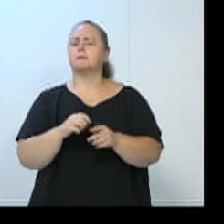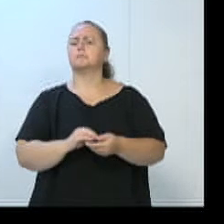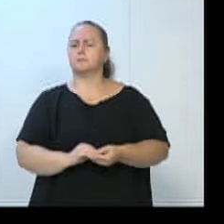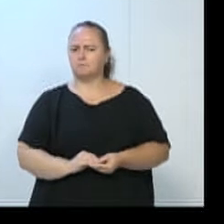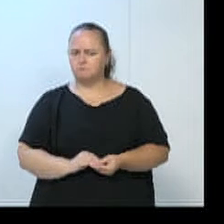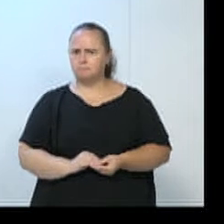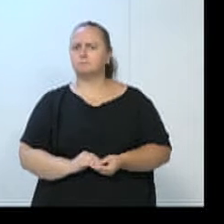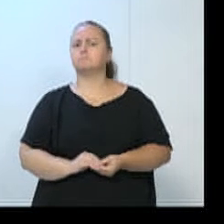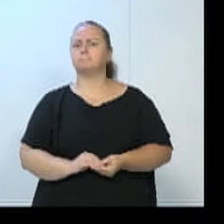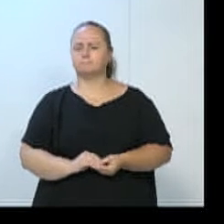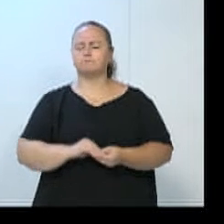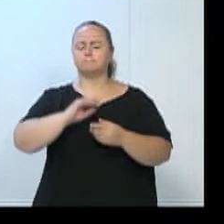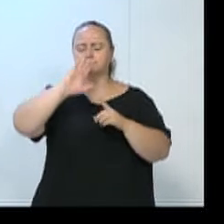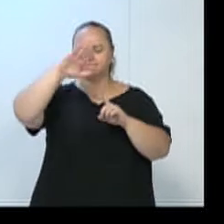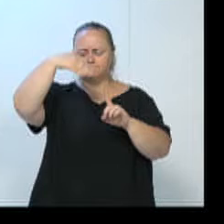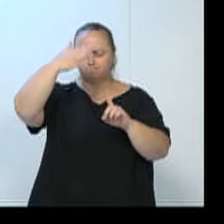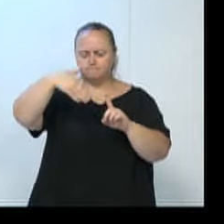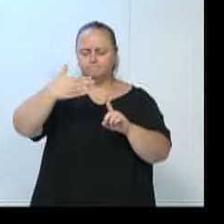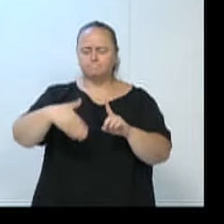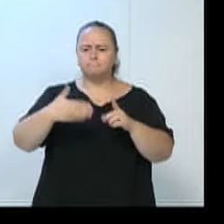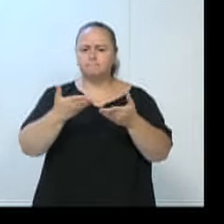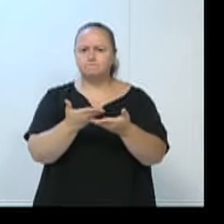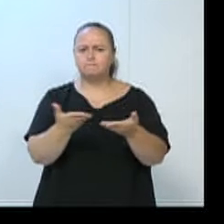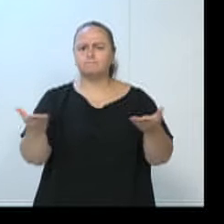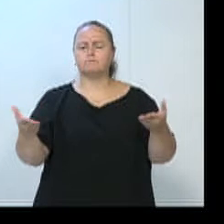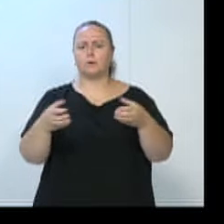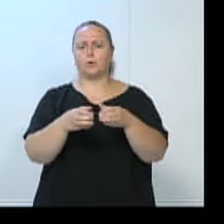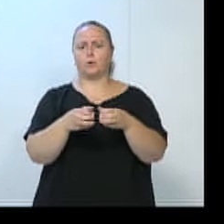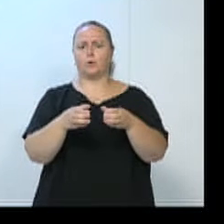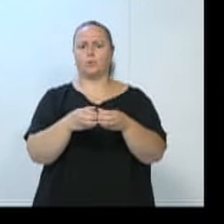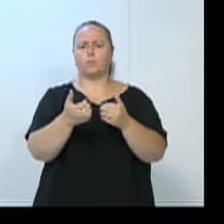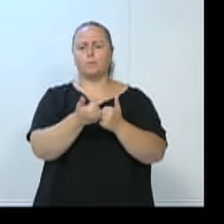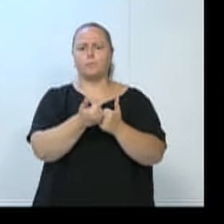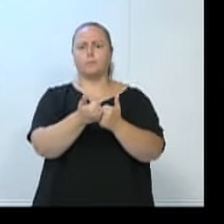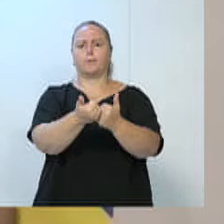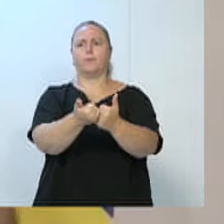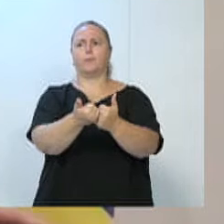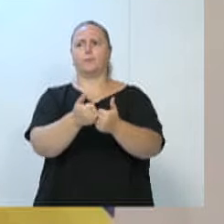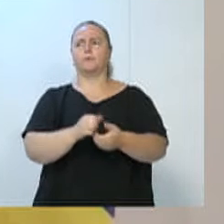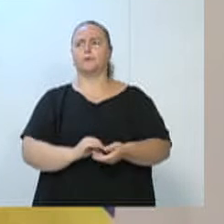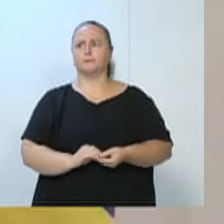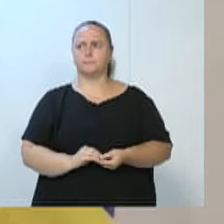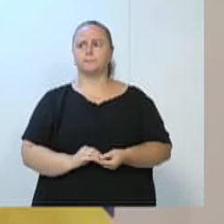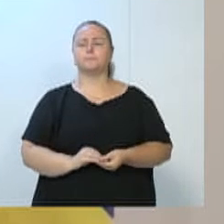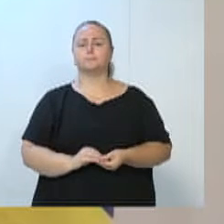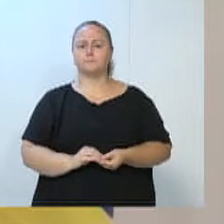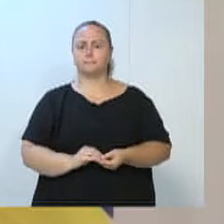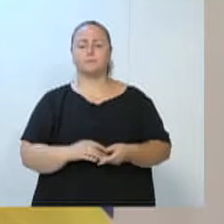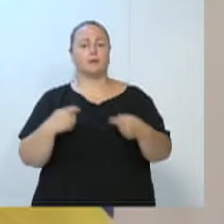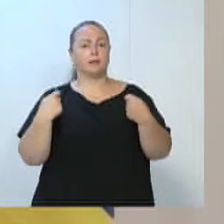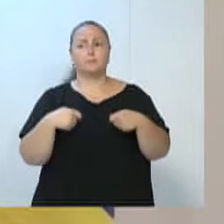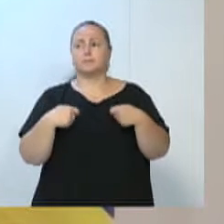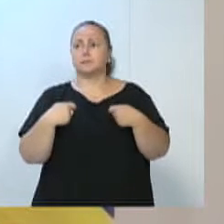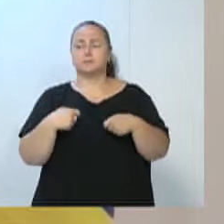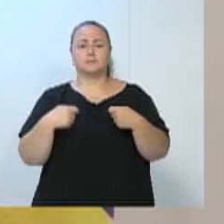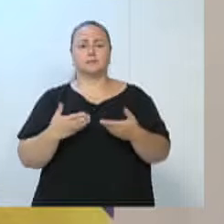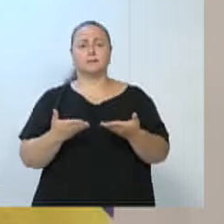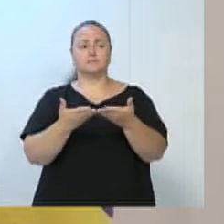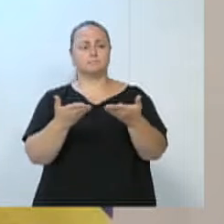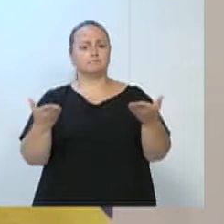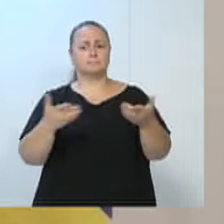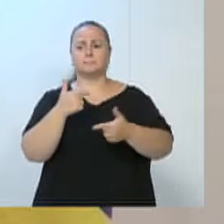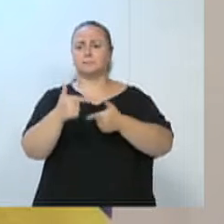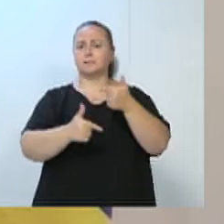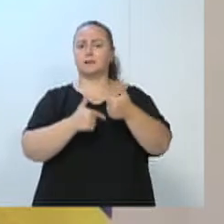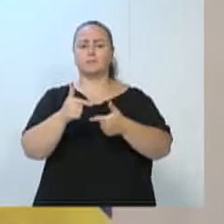homenagear, tem sim que apoiar, porque a gente precisa apoiar, obrigado ali os homens e mulheres que fazem um belíssimo